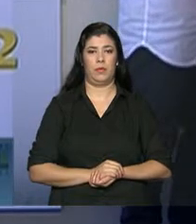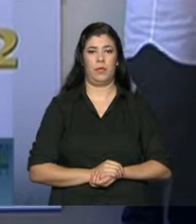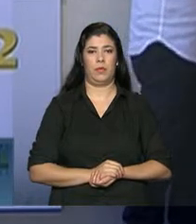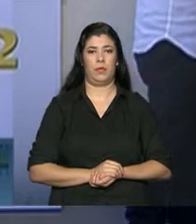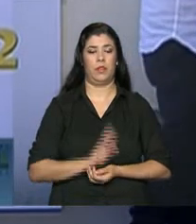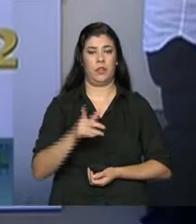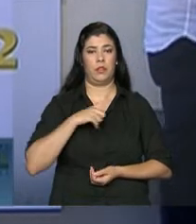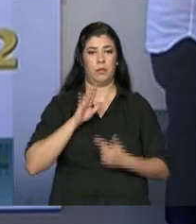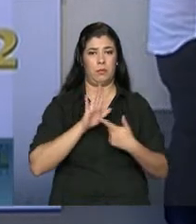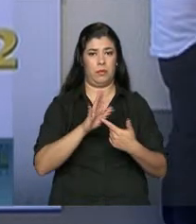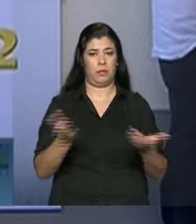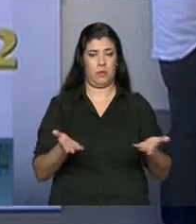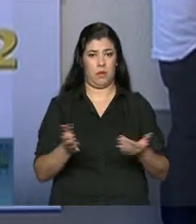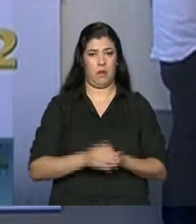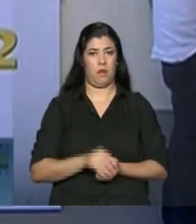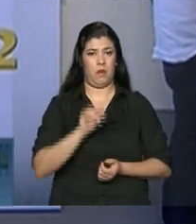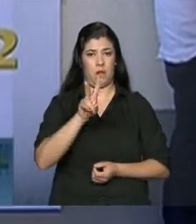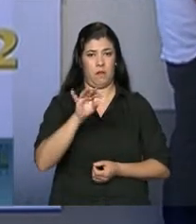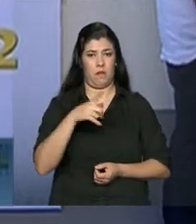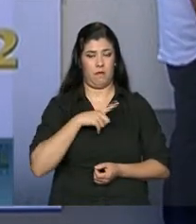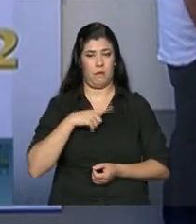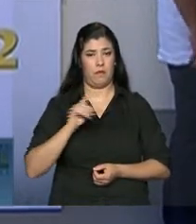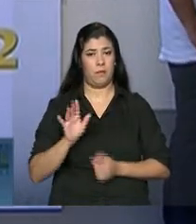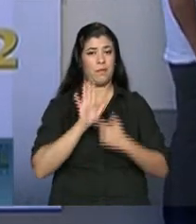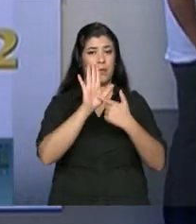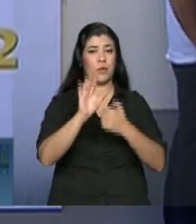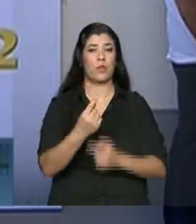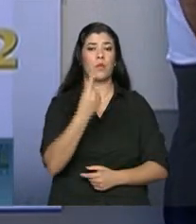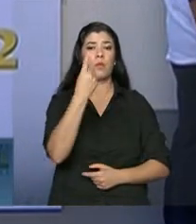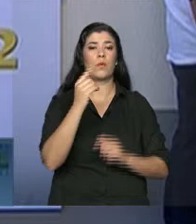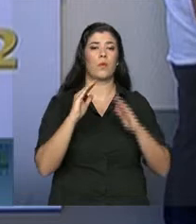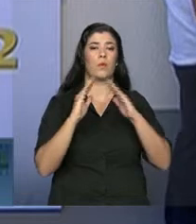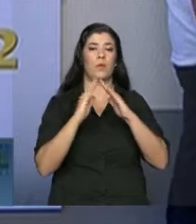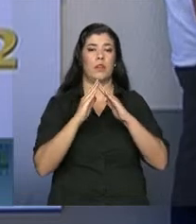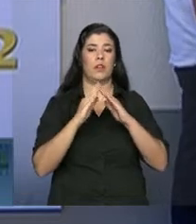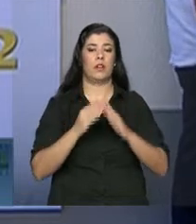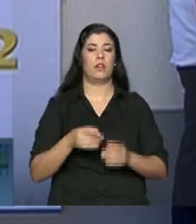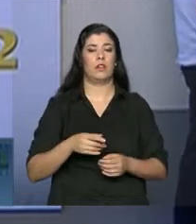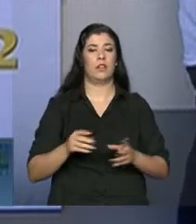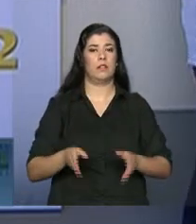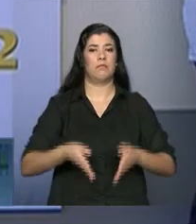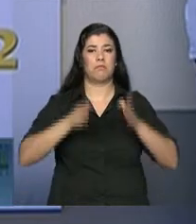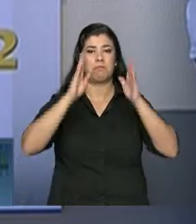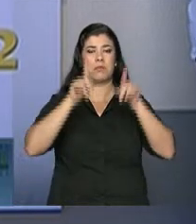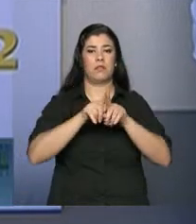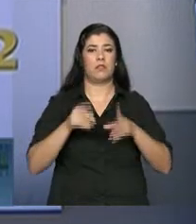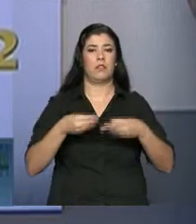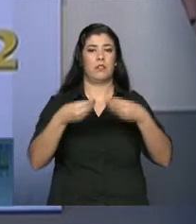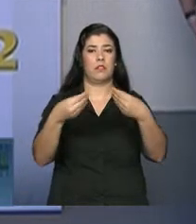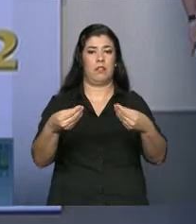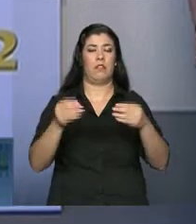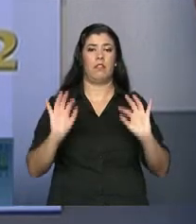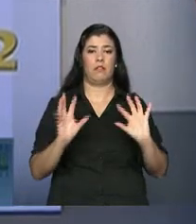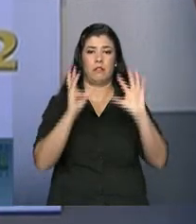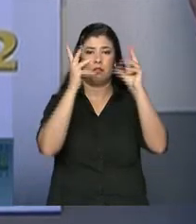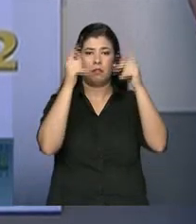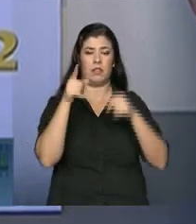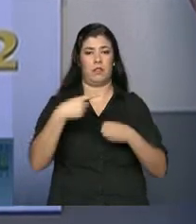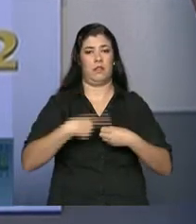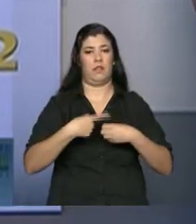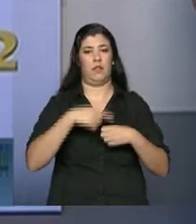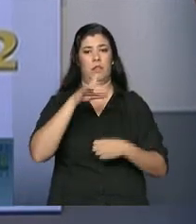Estamos ao vivo com imagens de uma das unidades que serão entregues logo mais em cerimônia em Duque de Caxias.